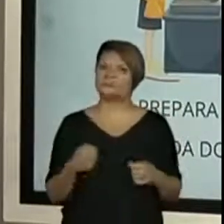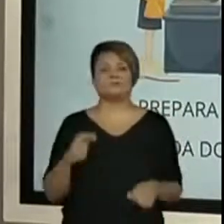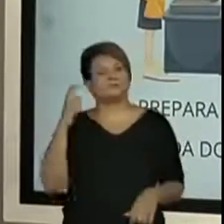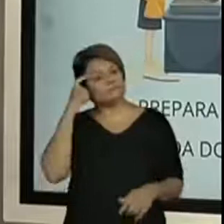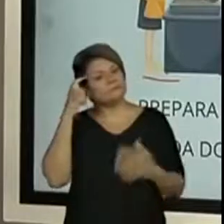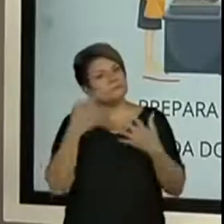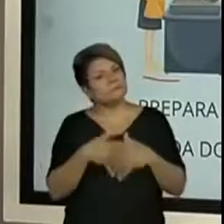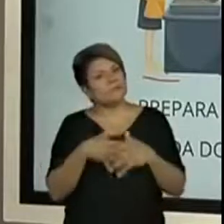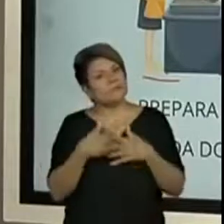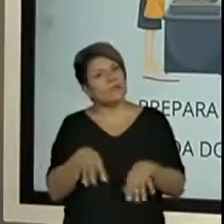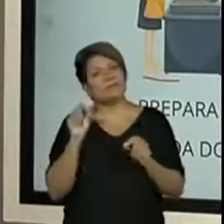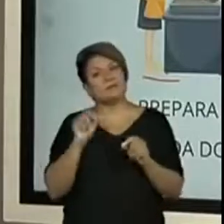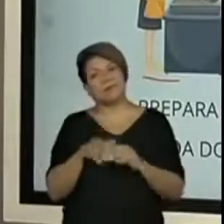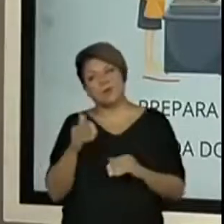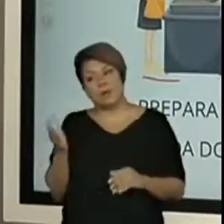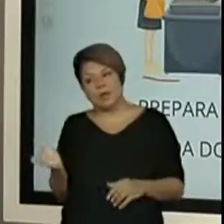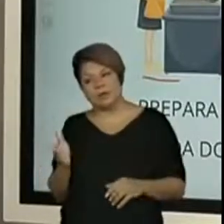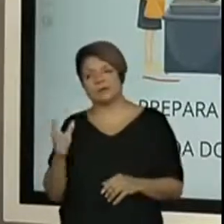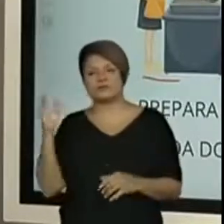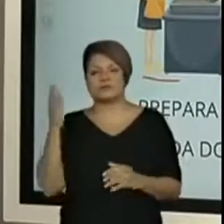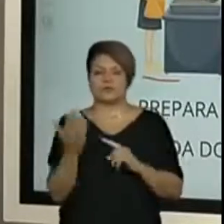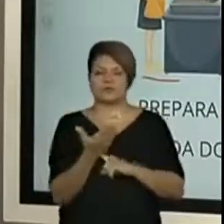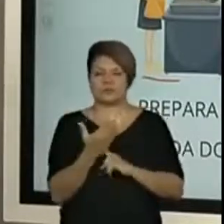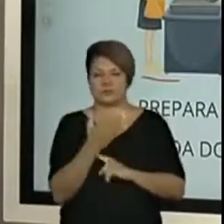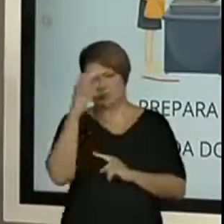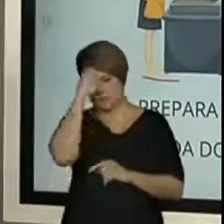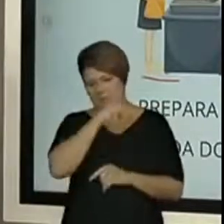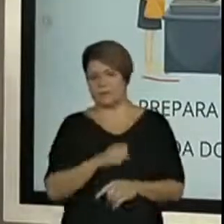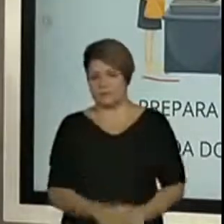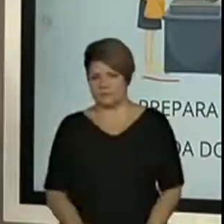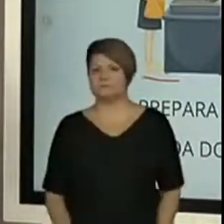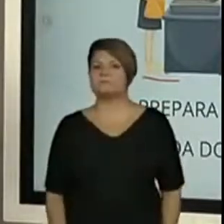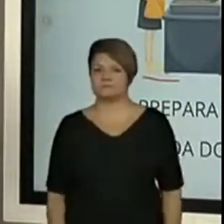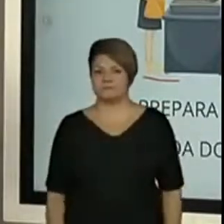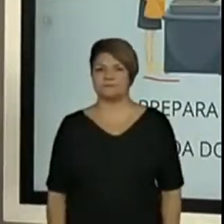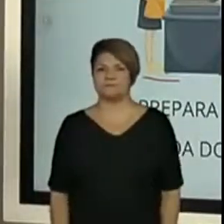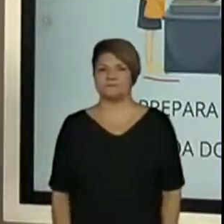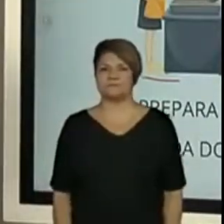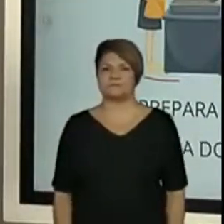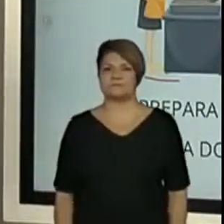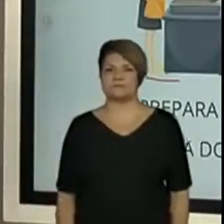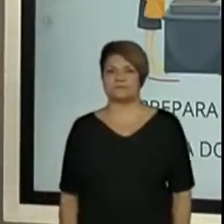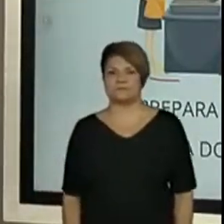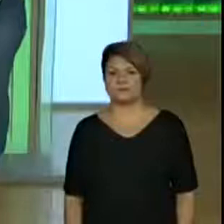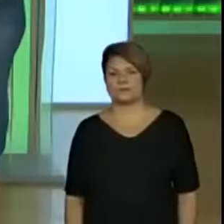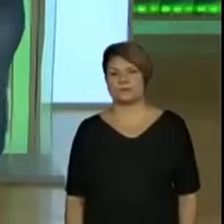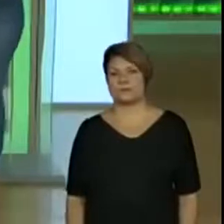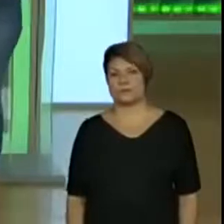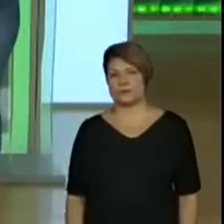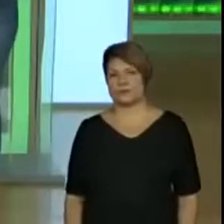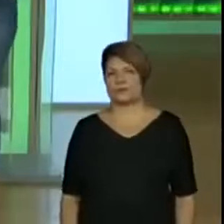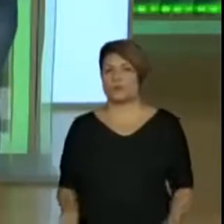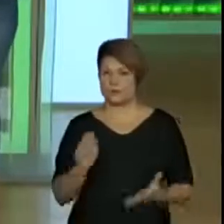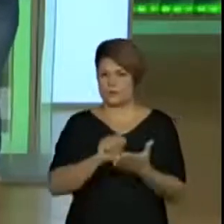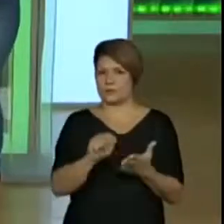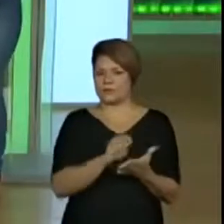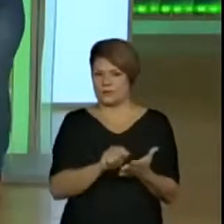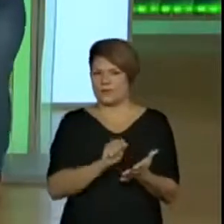ao nosso lado nos ajudando a aprender. Tá? Então vamos escrever aqui. Merendeira. bom?